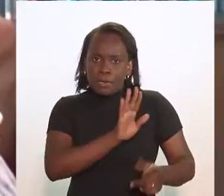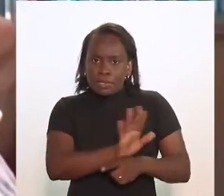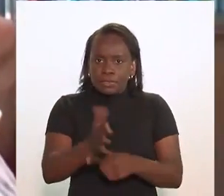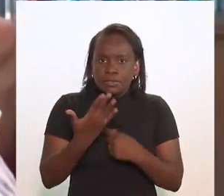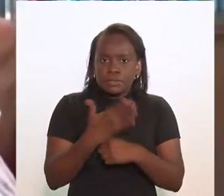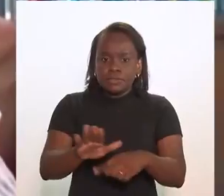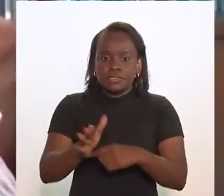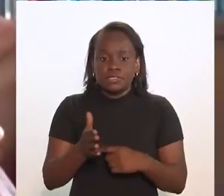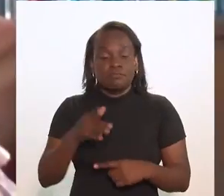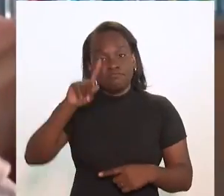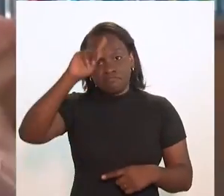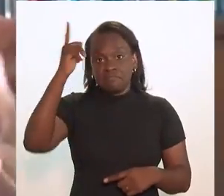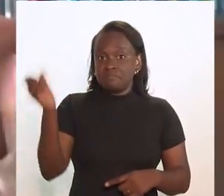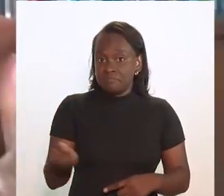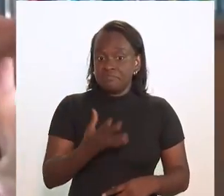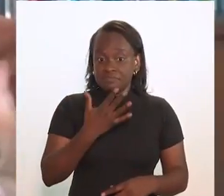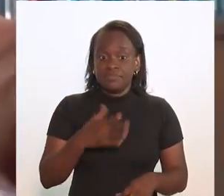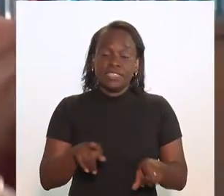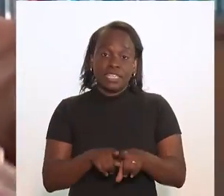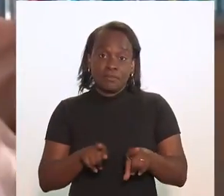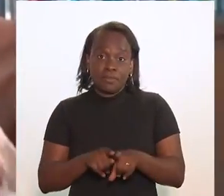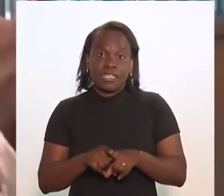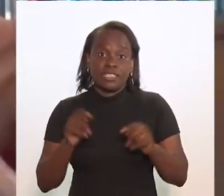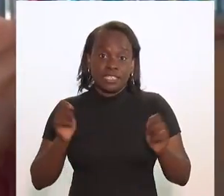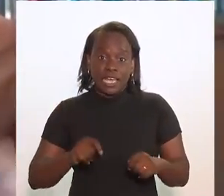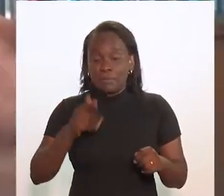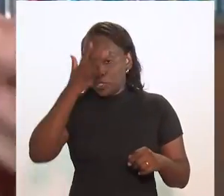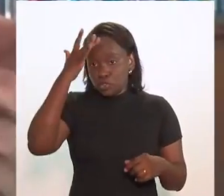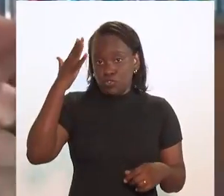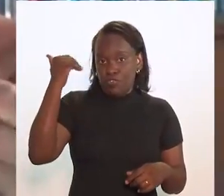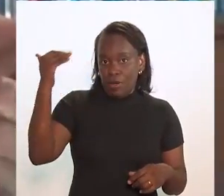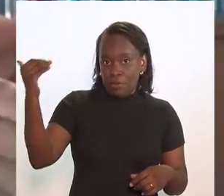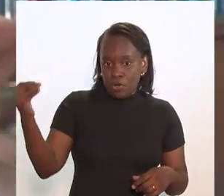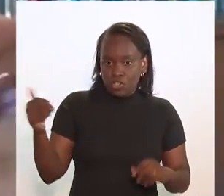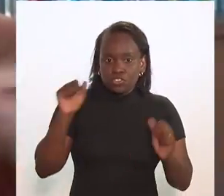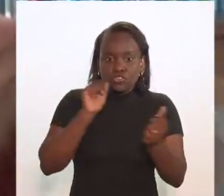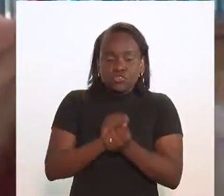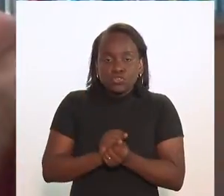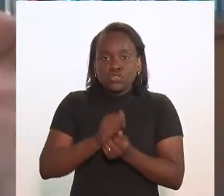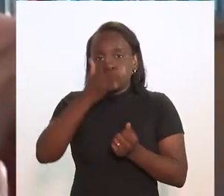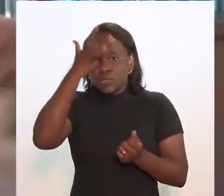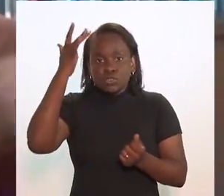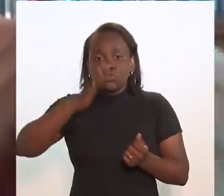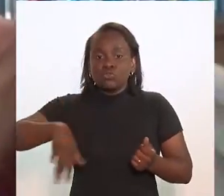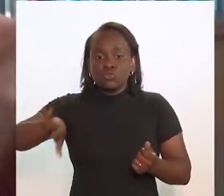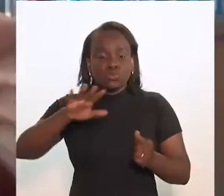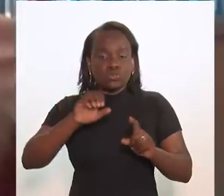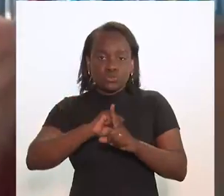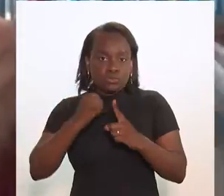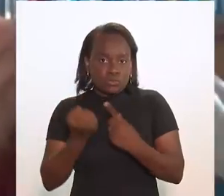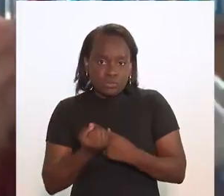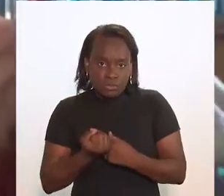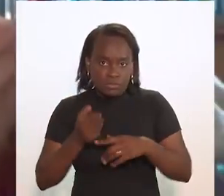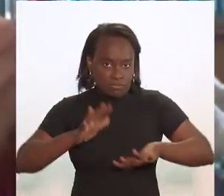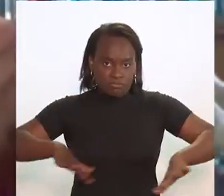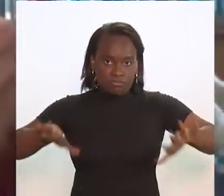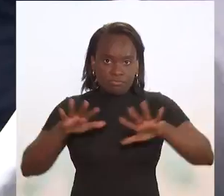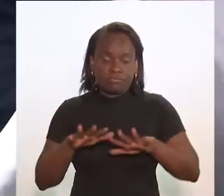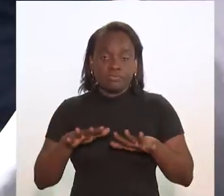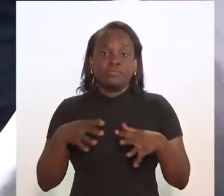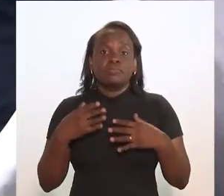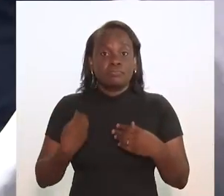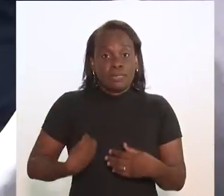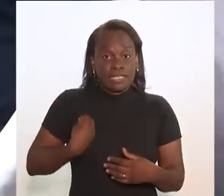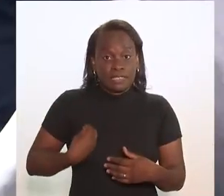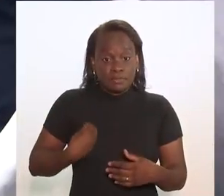inovação e é uma forma de envolver celebridades juntamente com pessoas da sociedade civil